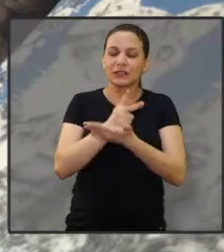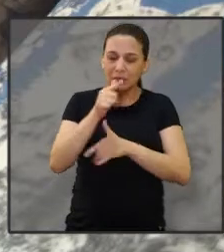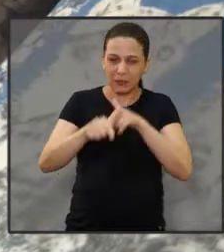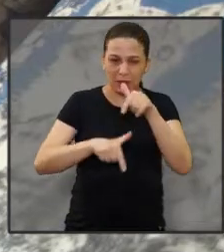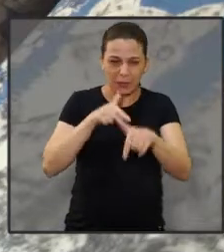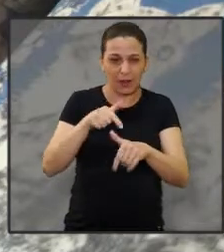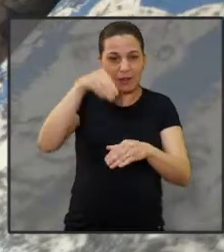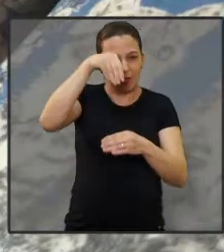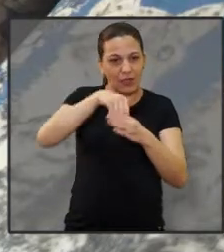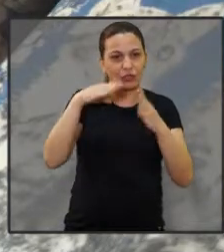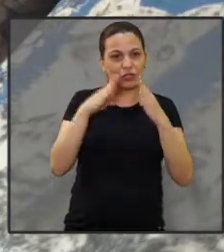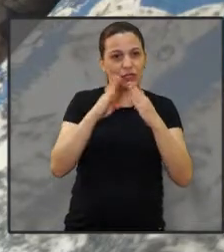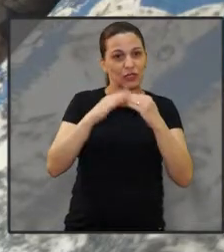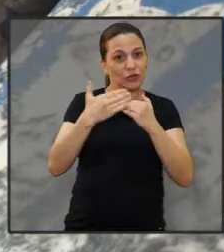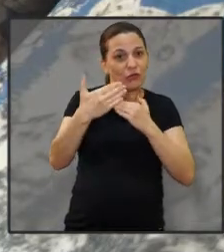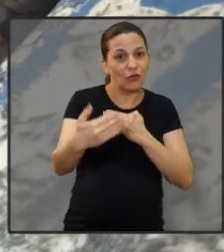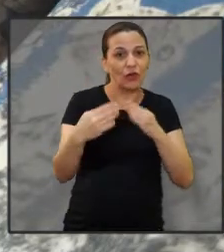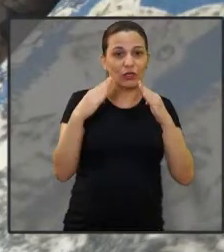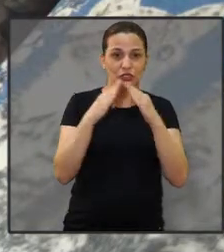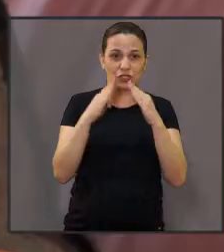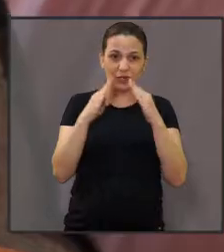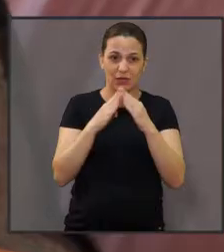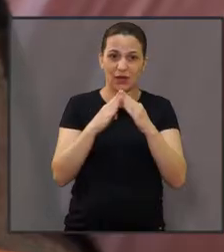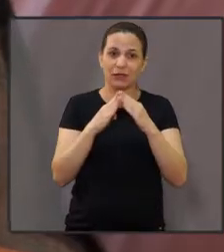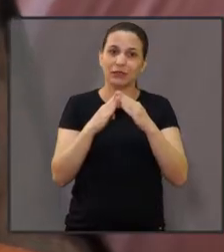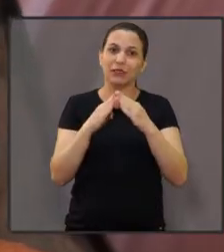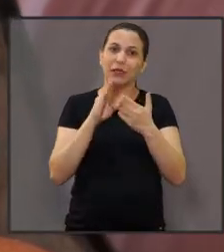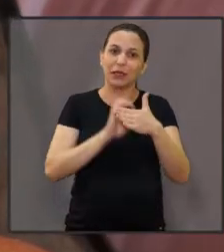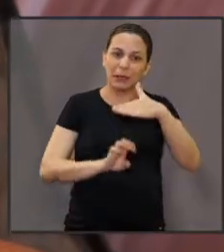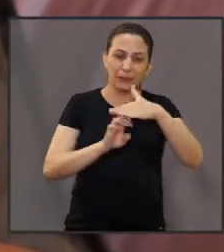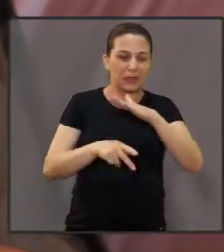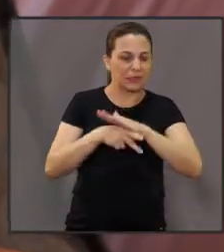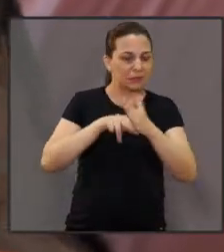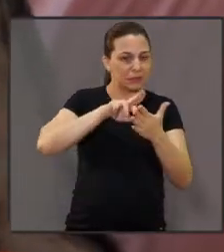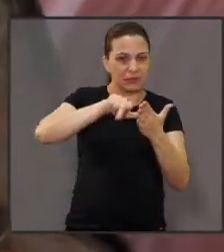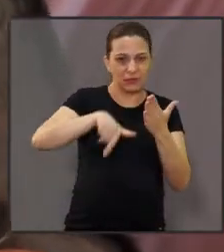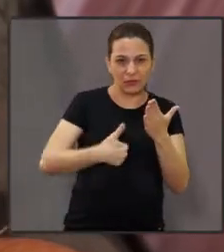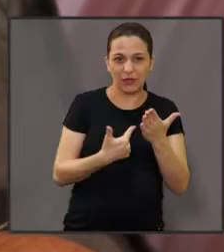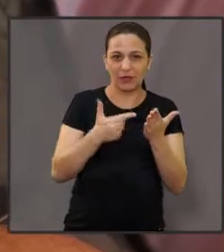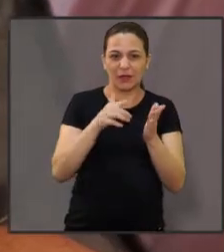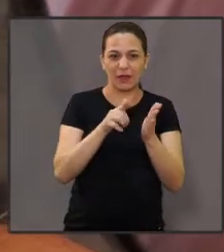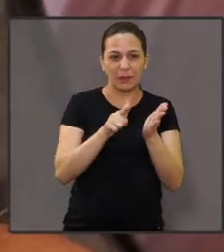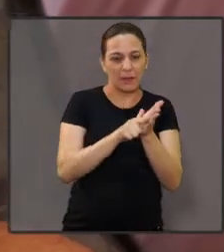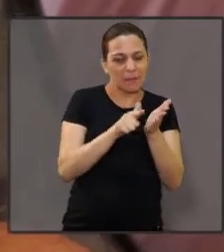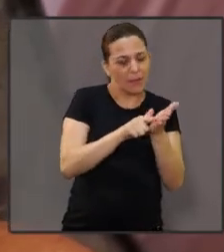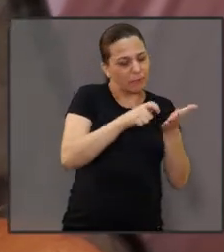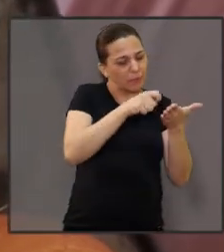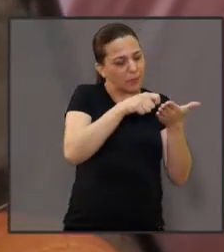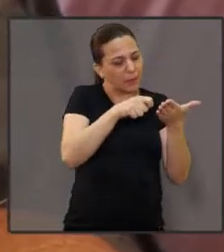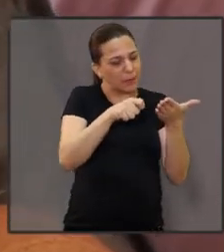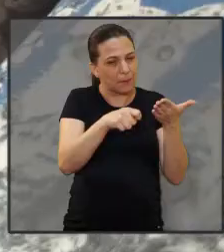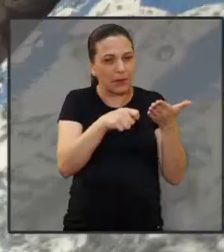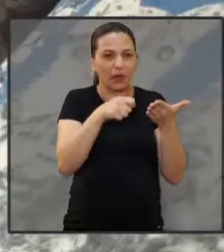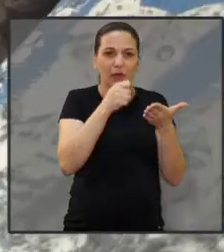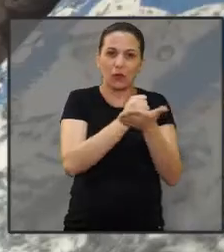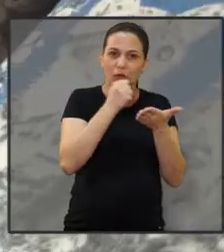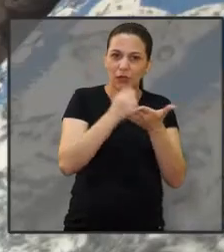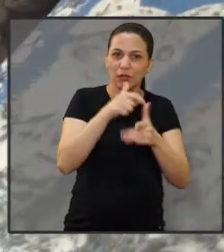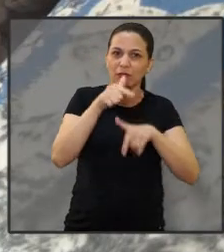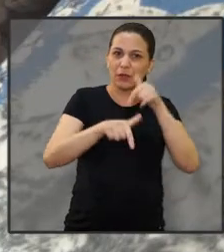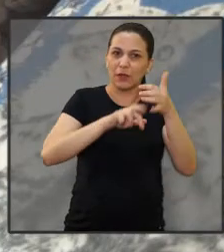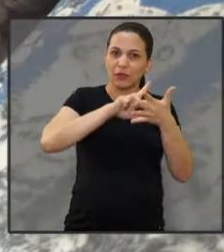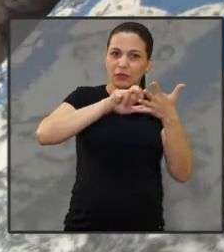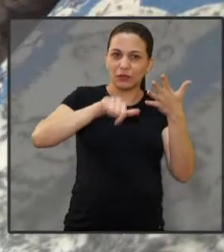Fora e em casa, fora e em casa. Eu tenho uma carteira já cheia e começando a outra. Então, hoje, se eu sou assim,